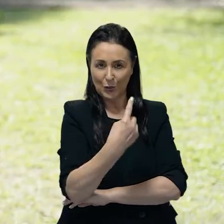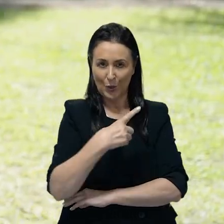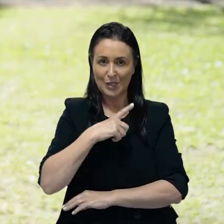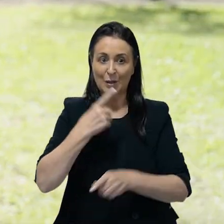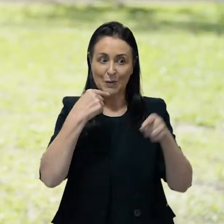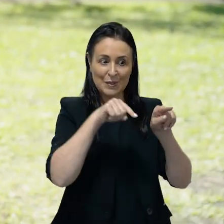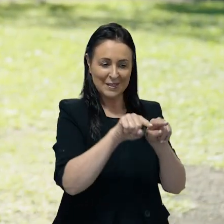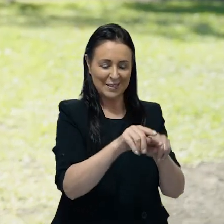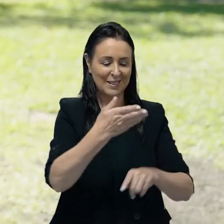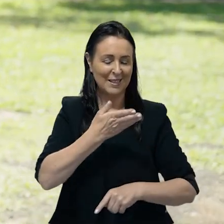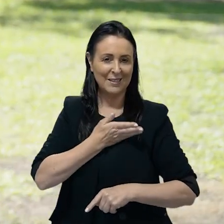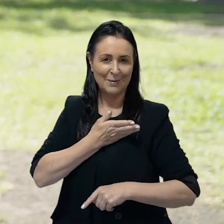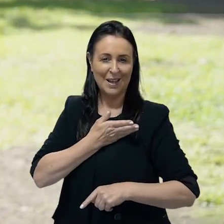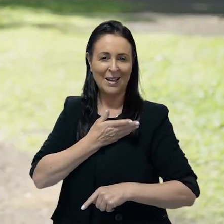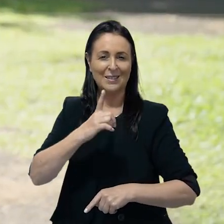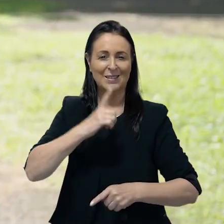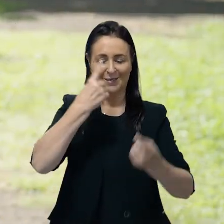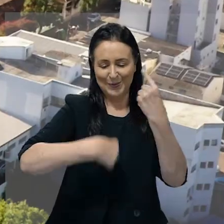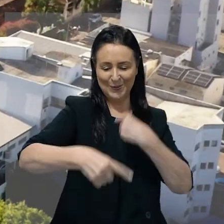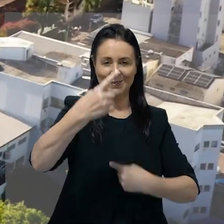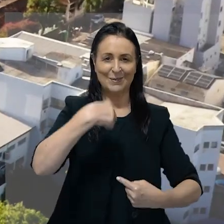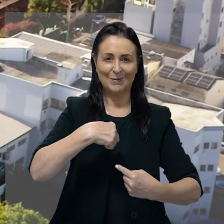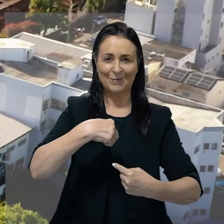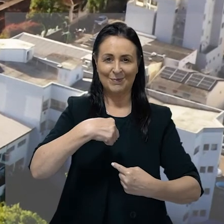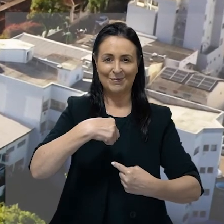parcerias e amizades para cultivar o sucesso.